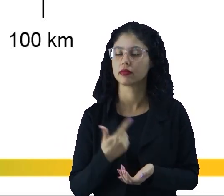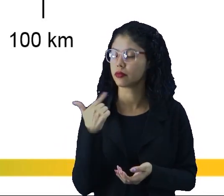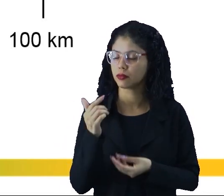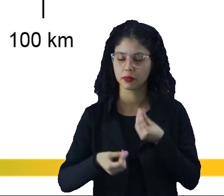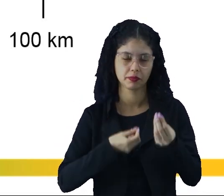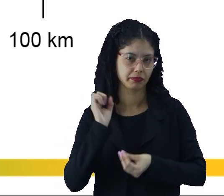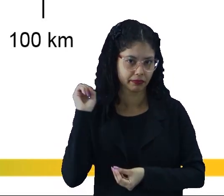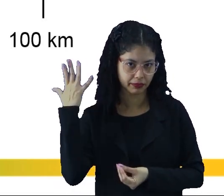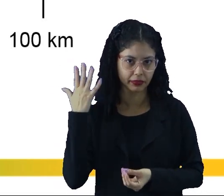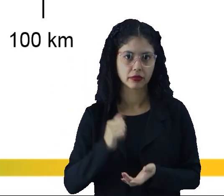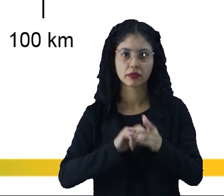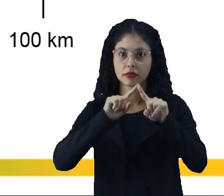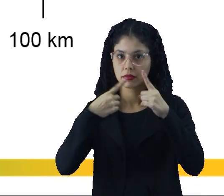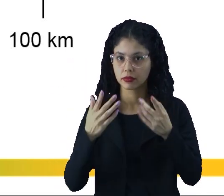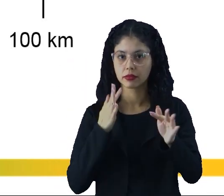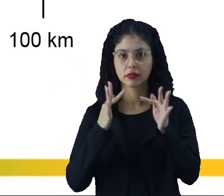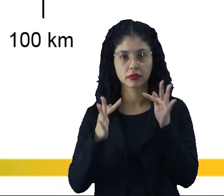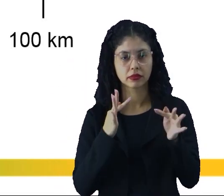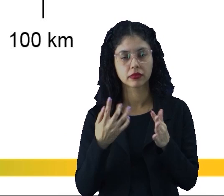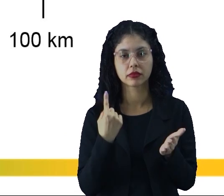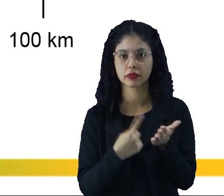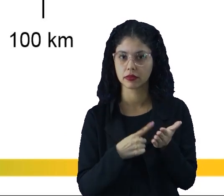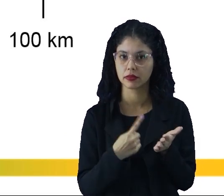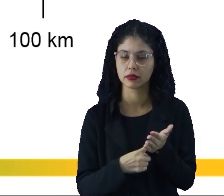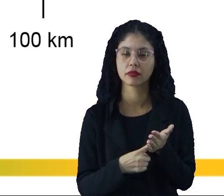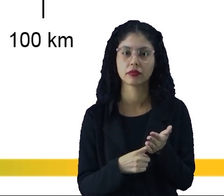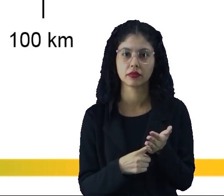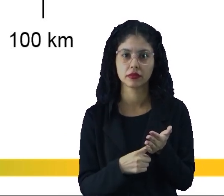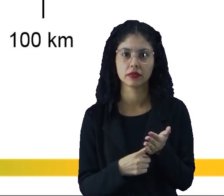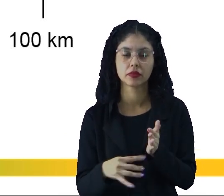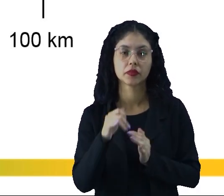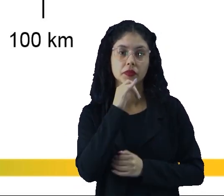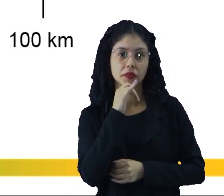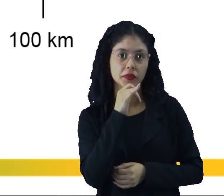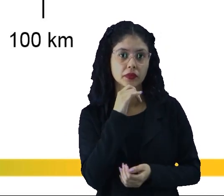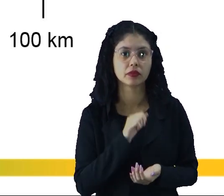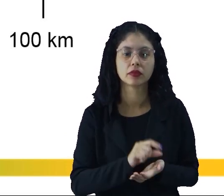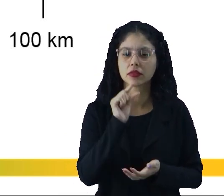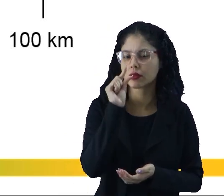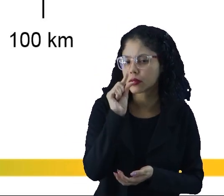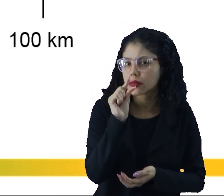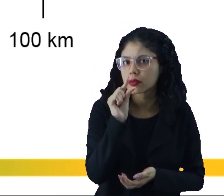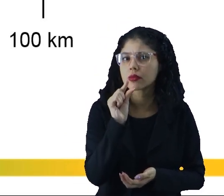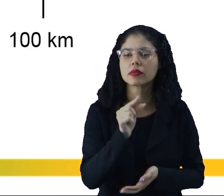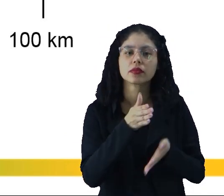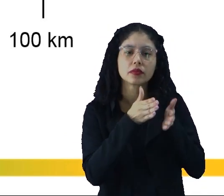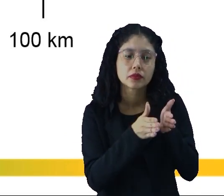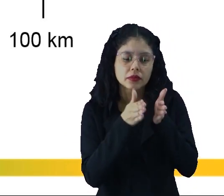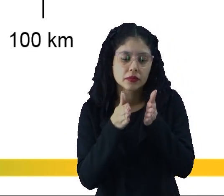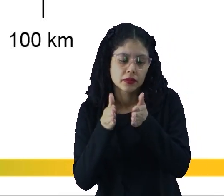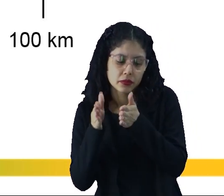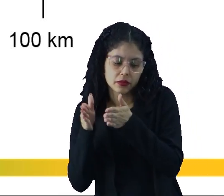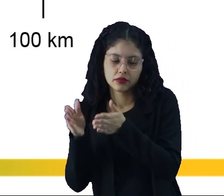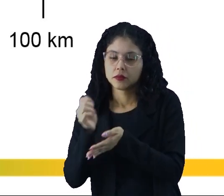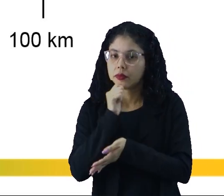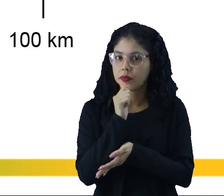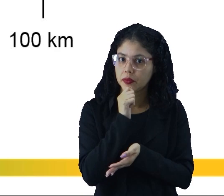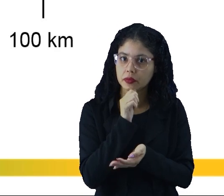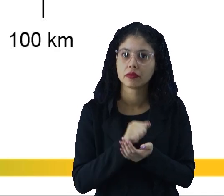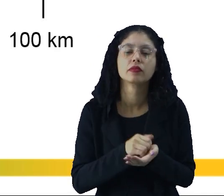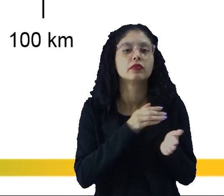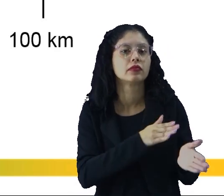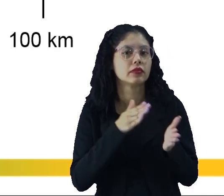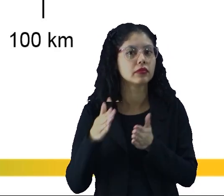isso não acontece. Mas na física a gente considera esse exemplo em pequenas posições, em pequenos espaços,